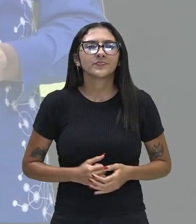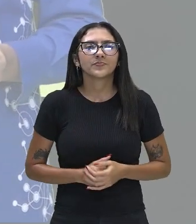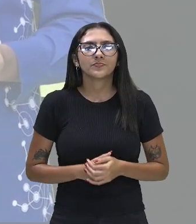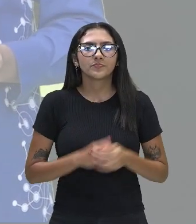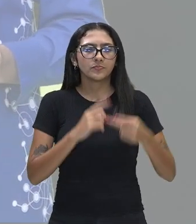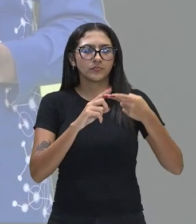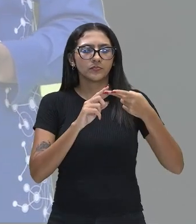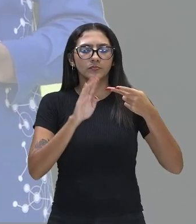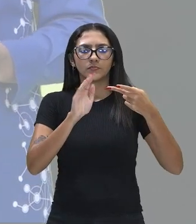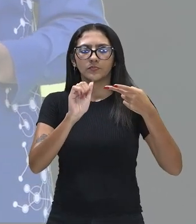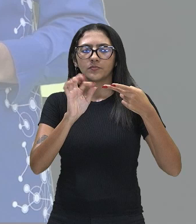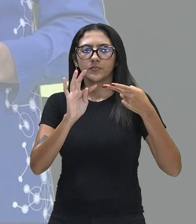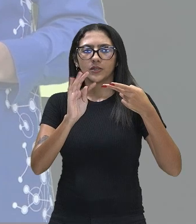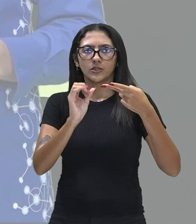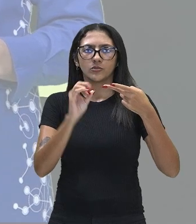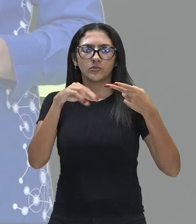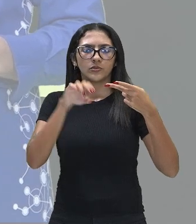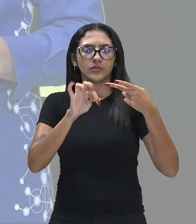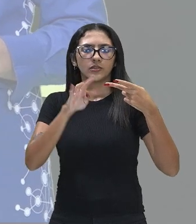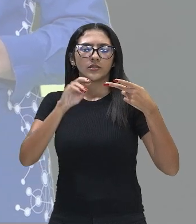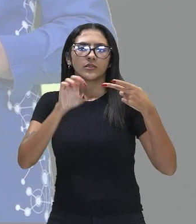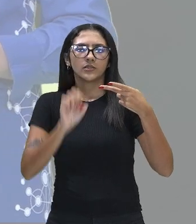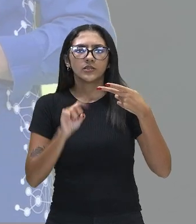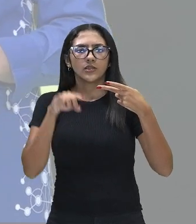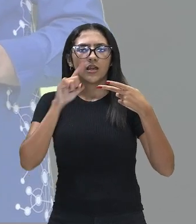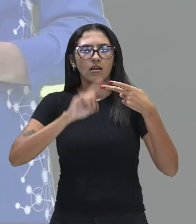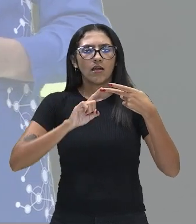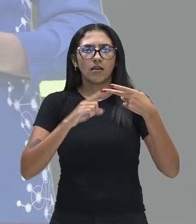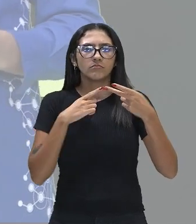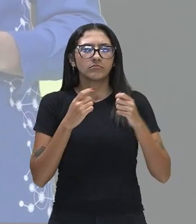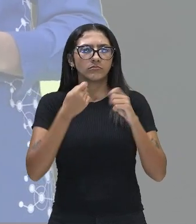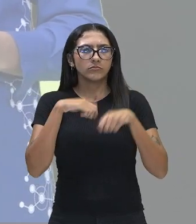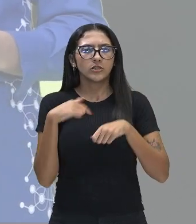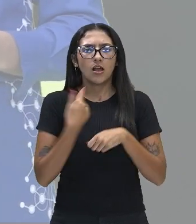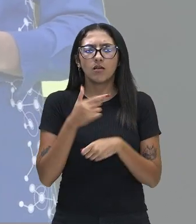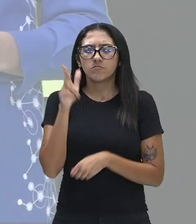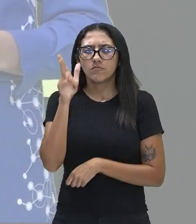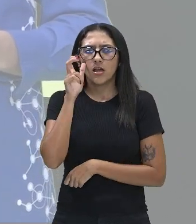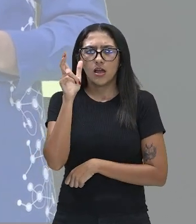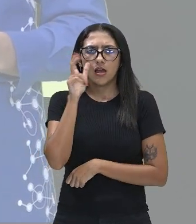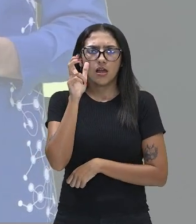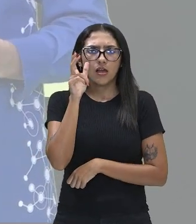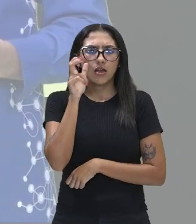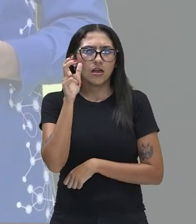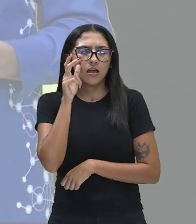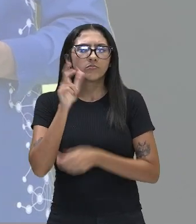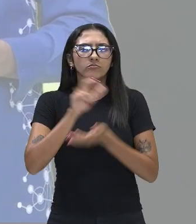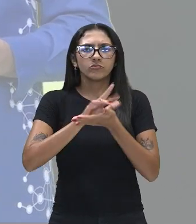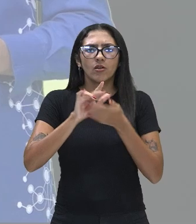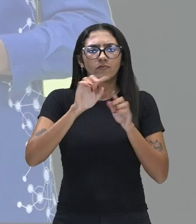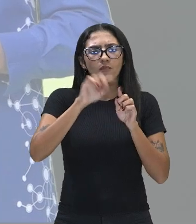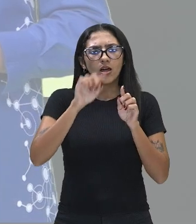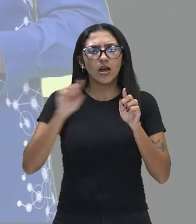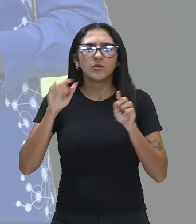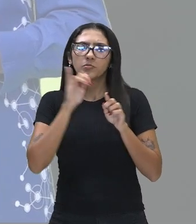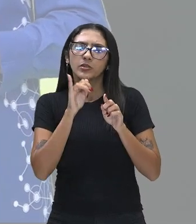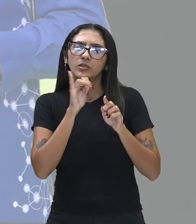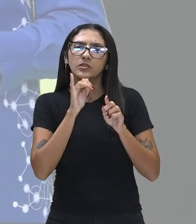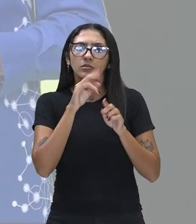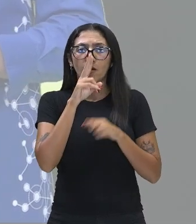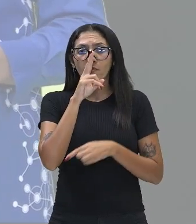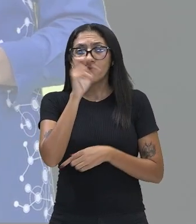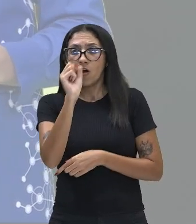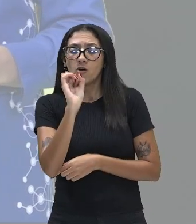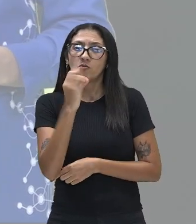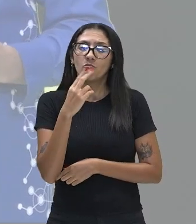bastonetes, por sua vez, são células que permitem a nossa percepção, a variação na intensidade da